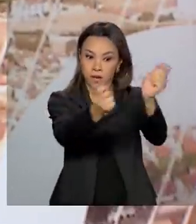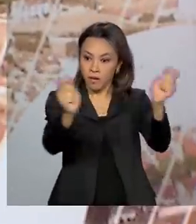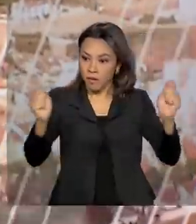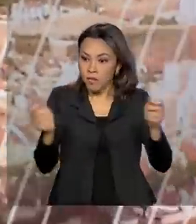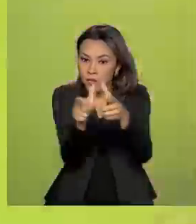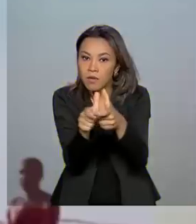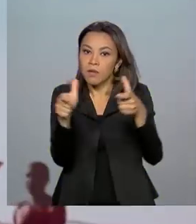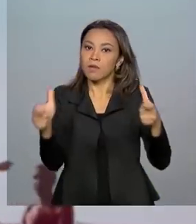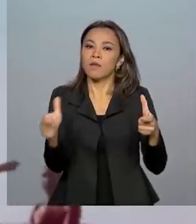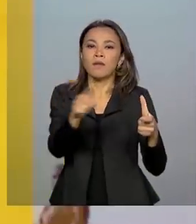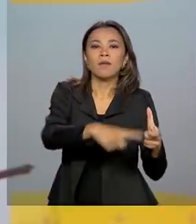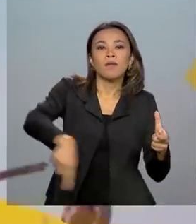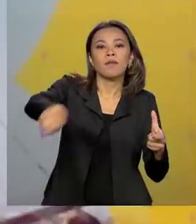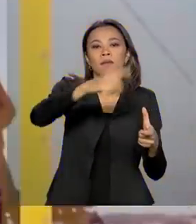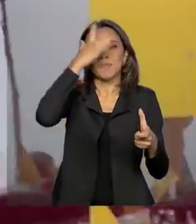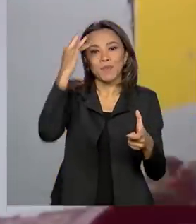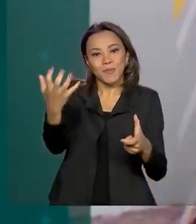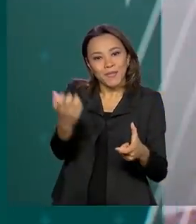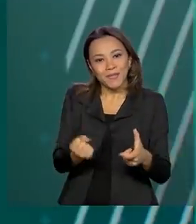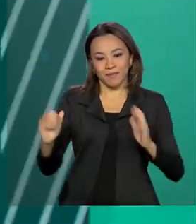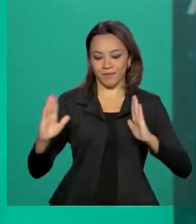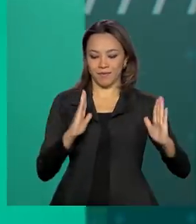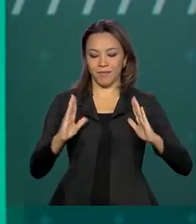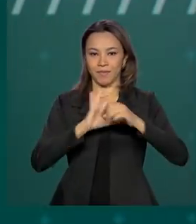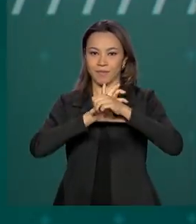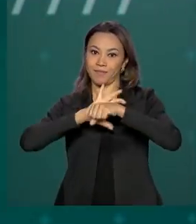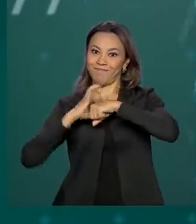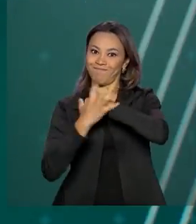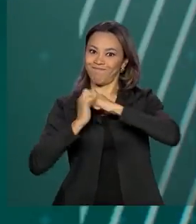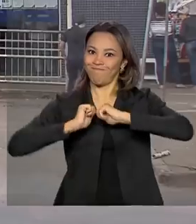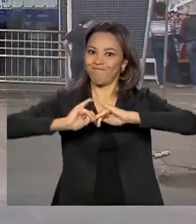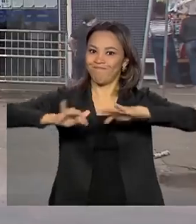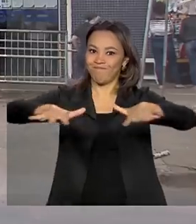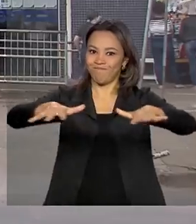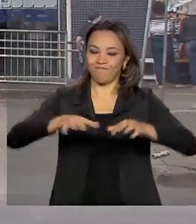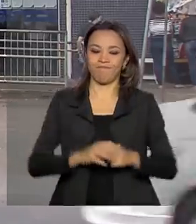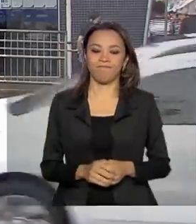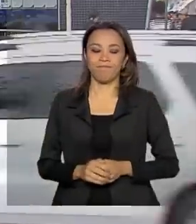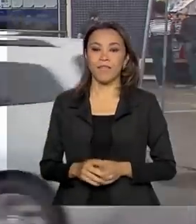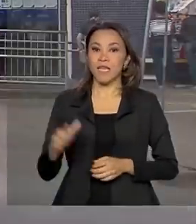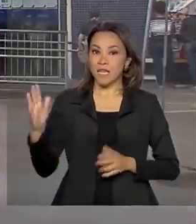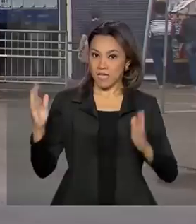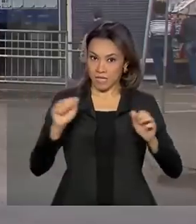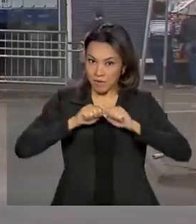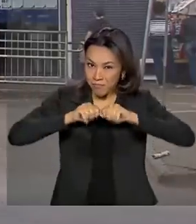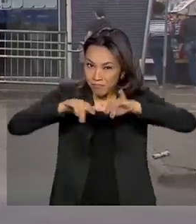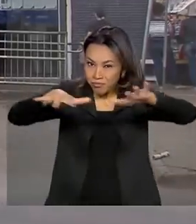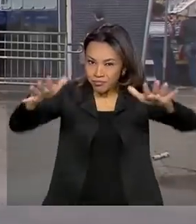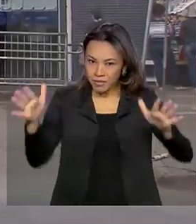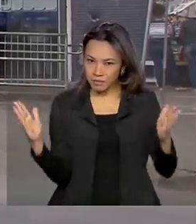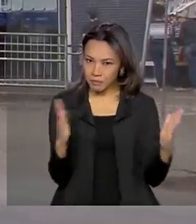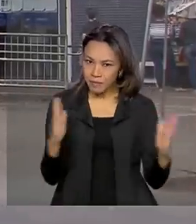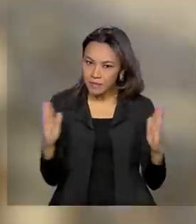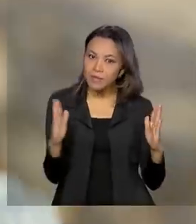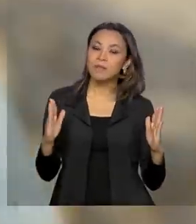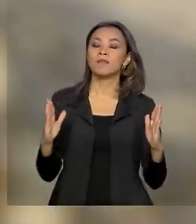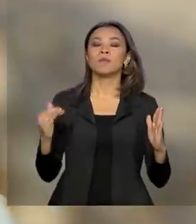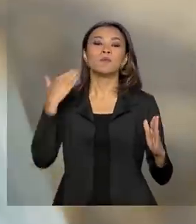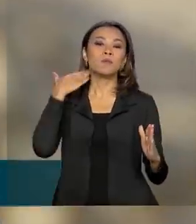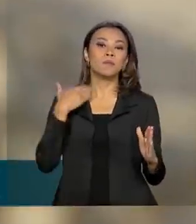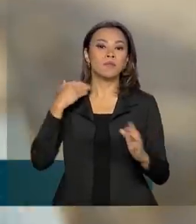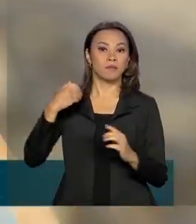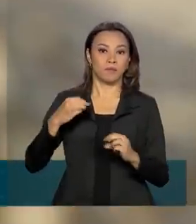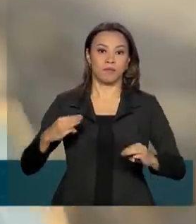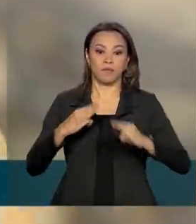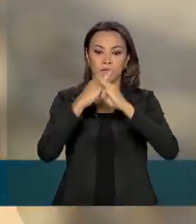benefícios que a população recebeu durante a pandemia. Durante a pandemia, a Caixa Econômica Federal já